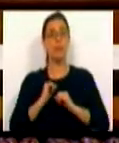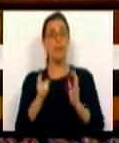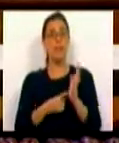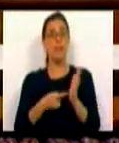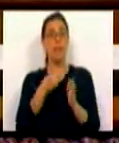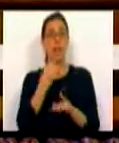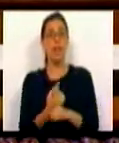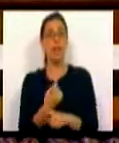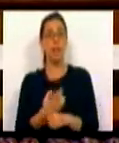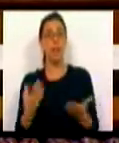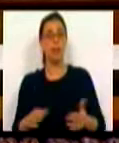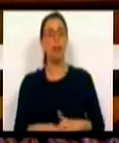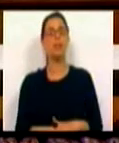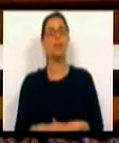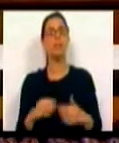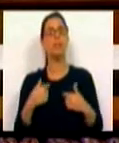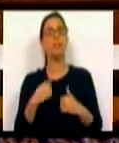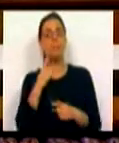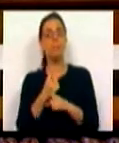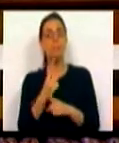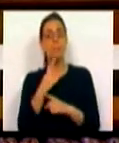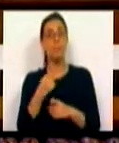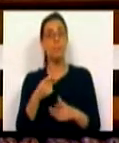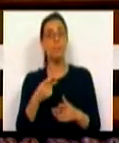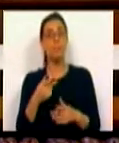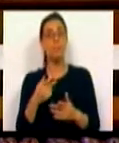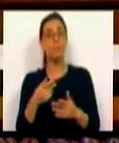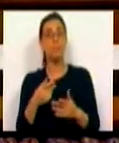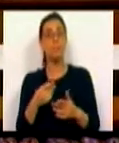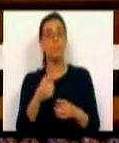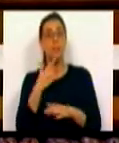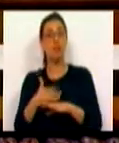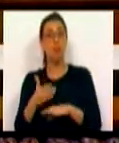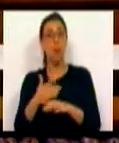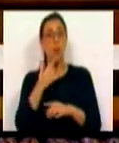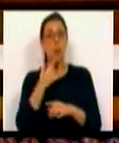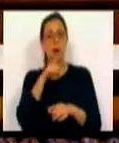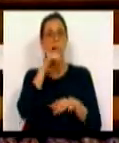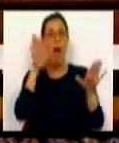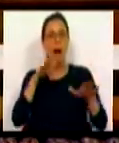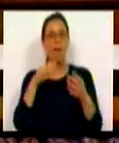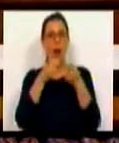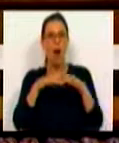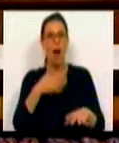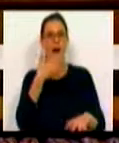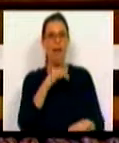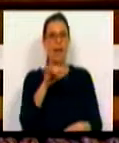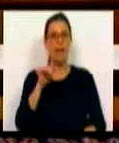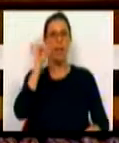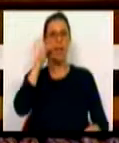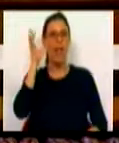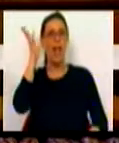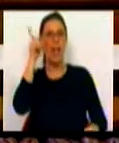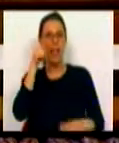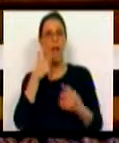necessidades alimentares. Somos mesmo sedentários em aves e ovos, azeite, vinho, leite.